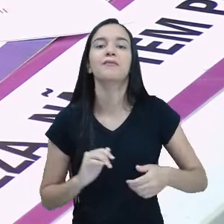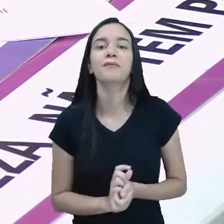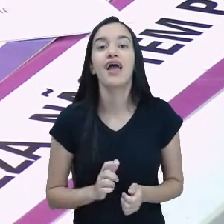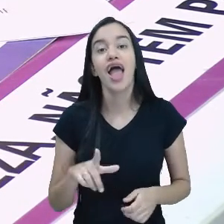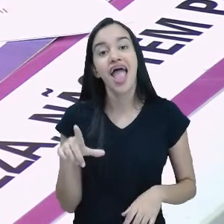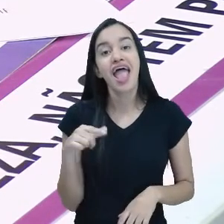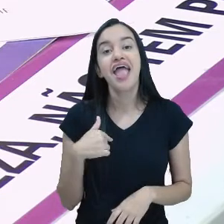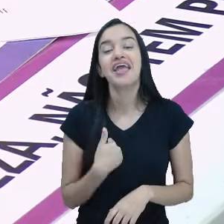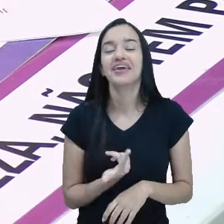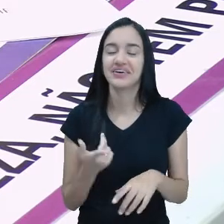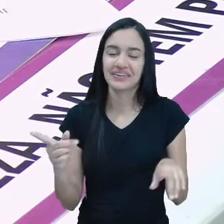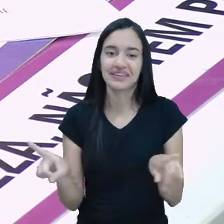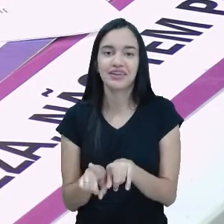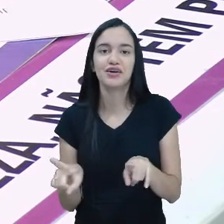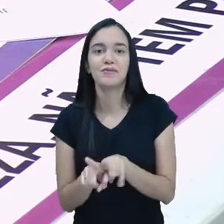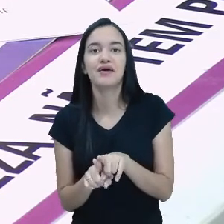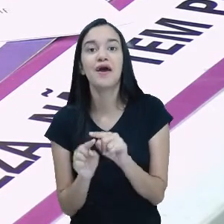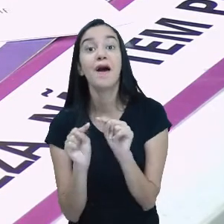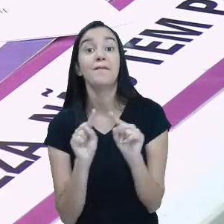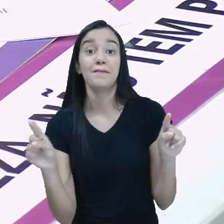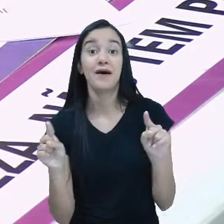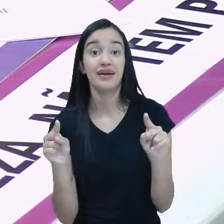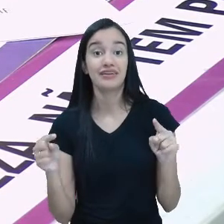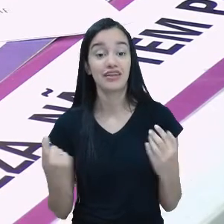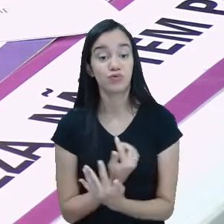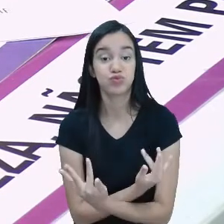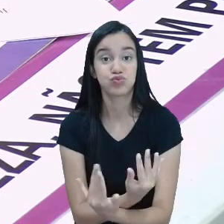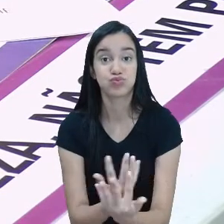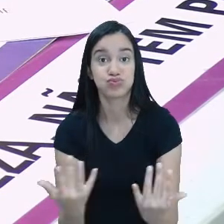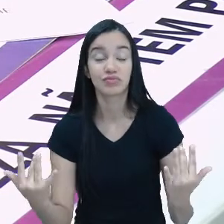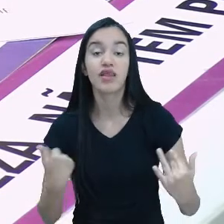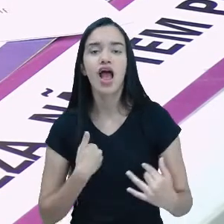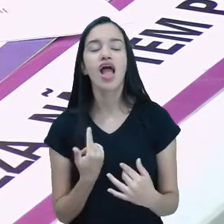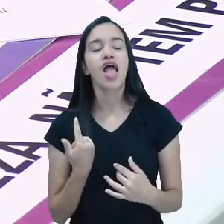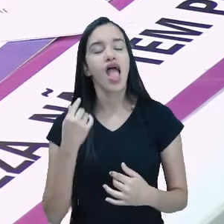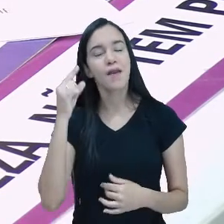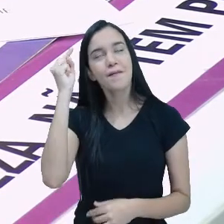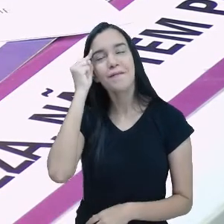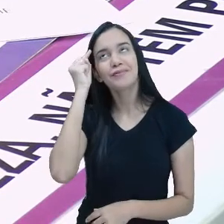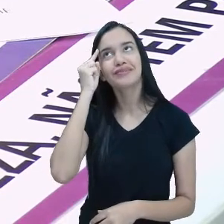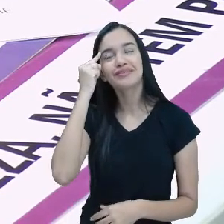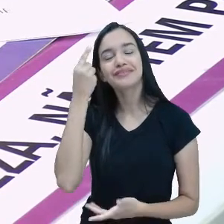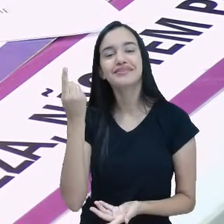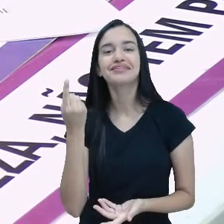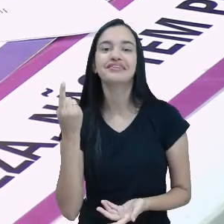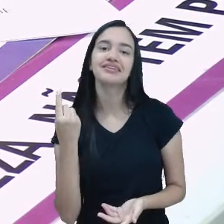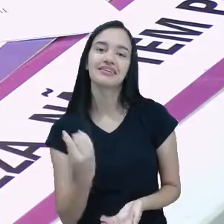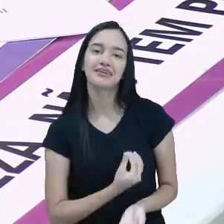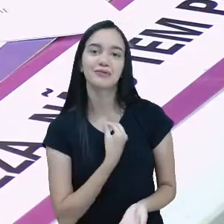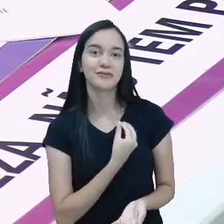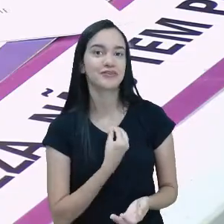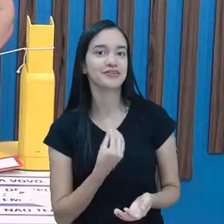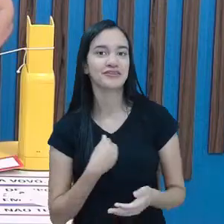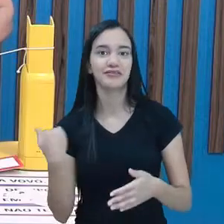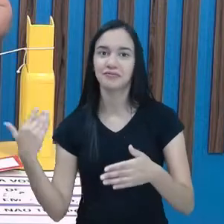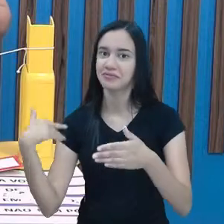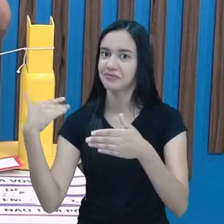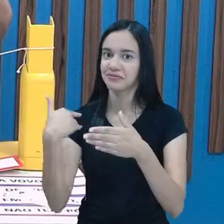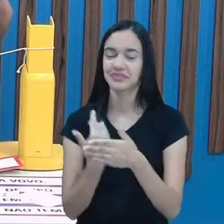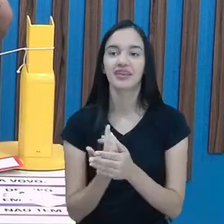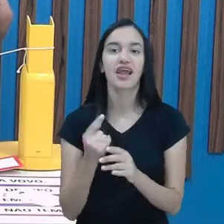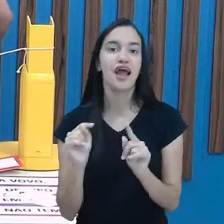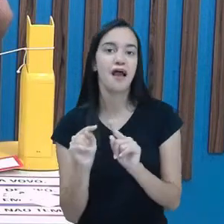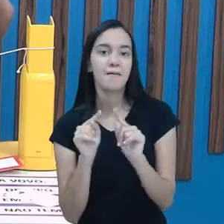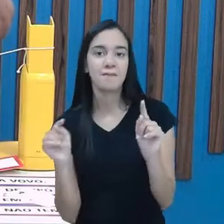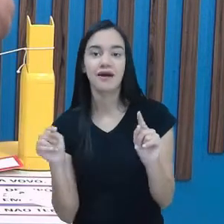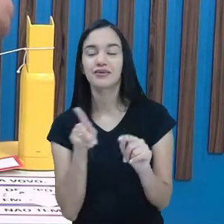Eu também. Mas aí é espalha a rama. Toda a vida eu pensei que fosse isso também, professora Josi. Mas depois agora, quando